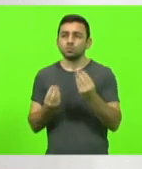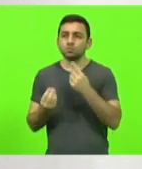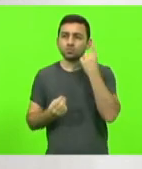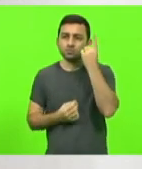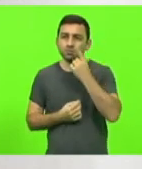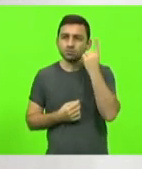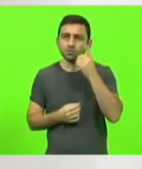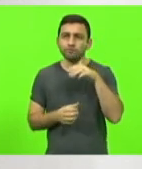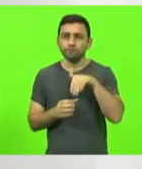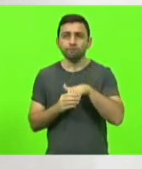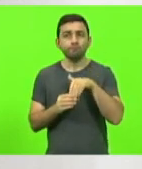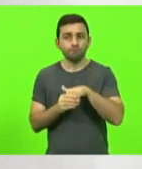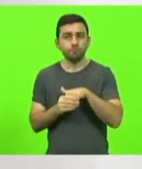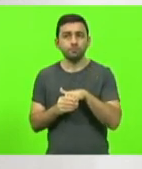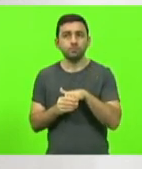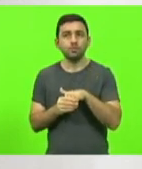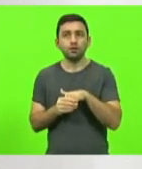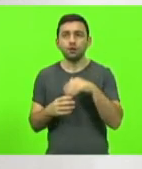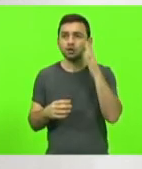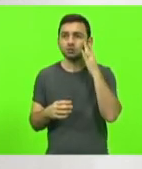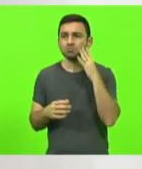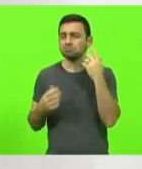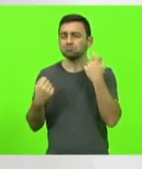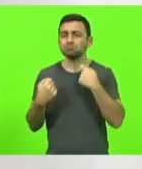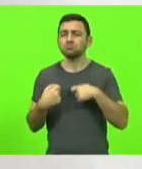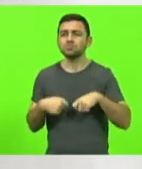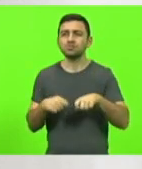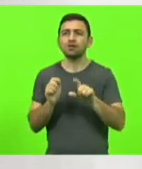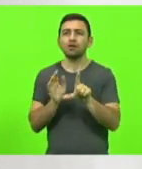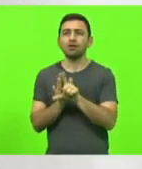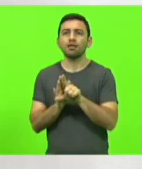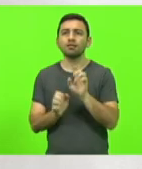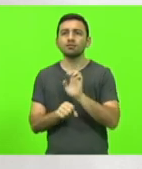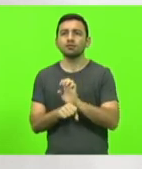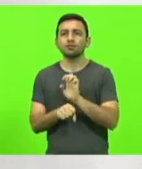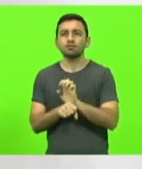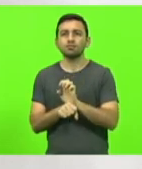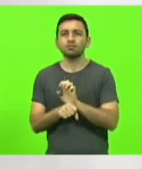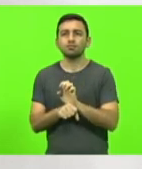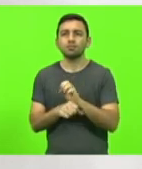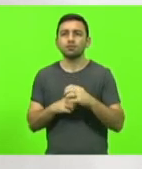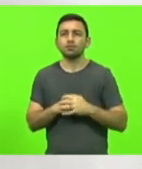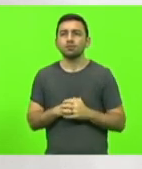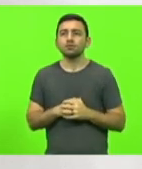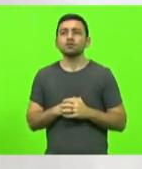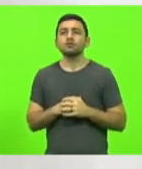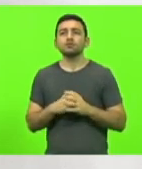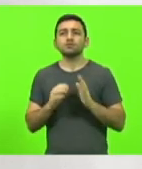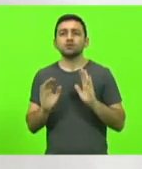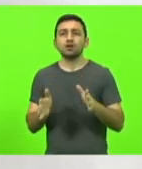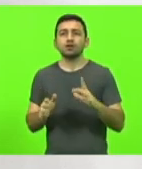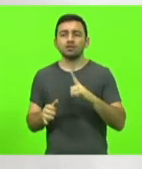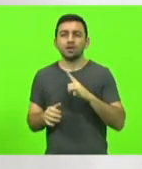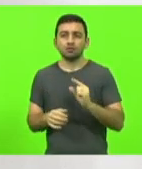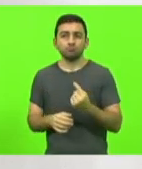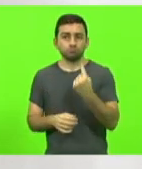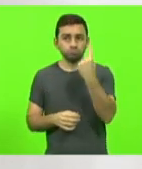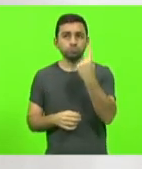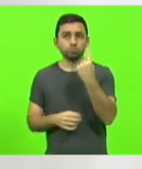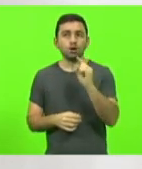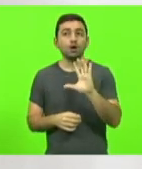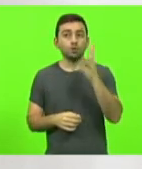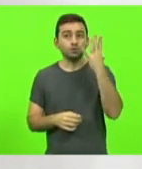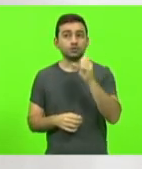votaram achando que não havia necessidade de ter uma lei estadual se tratando sobre esse assunto, já que o único caso que eu vi na mídia aqui em Santa